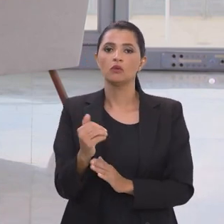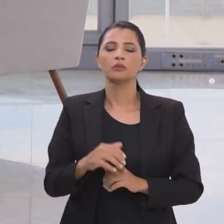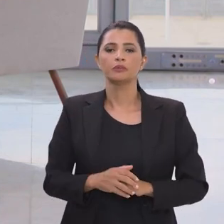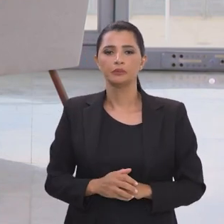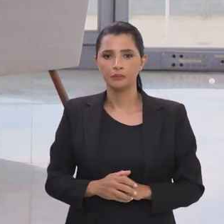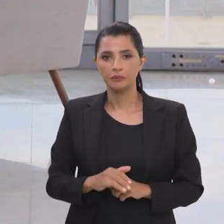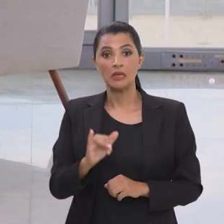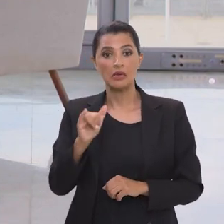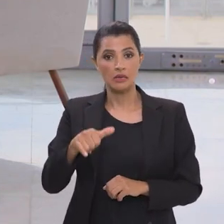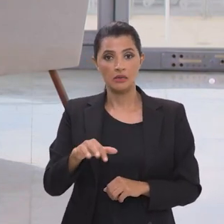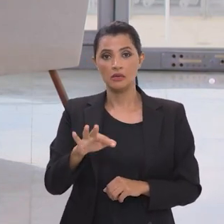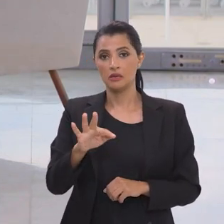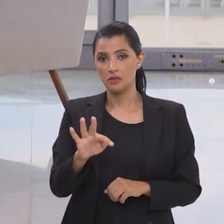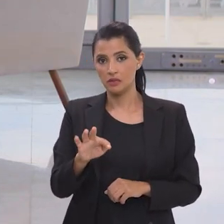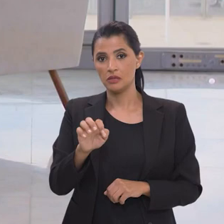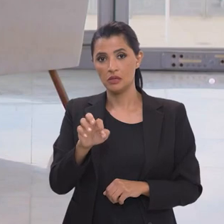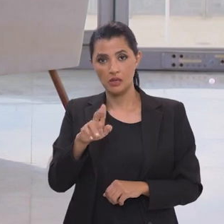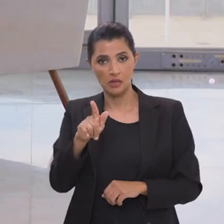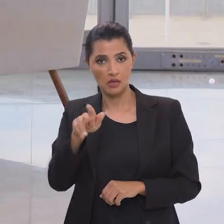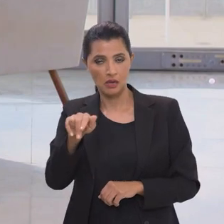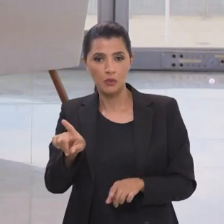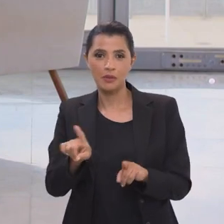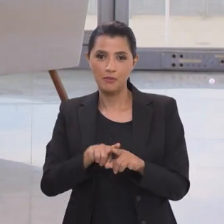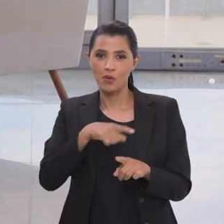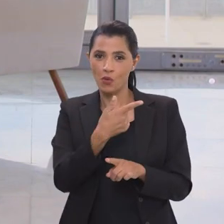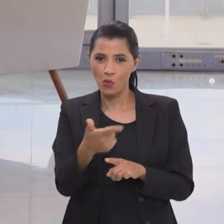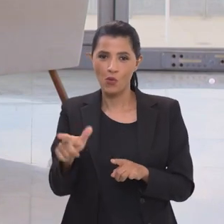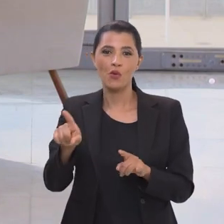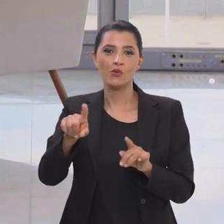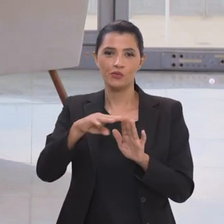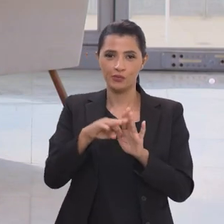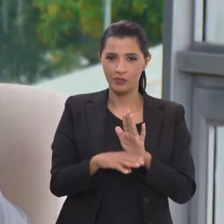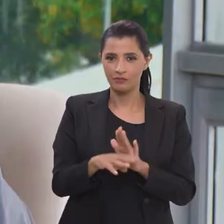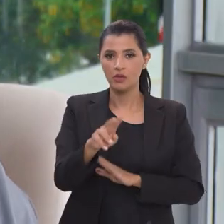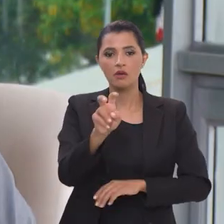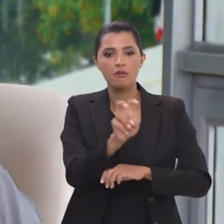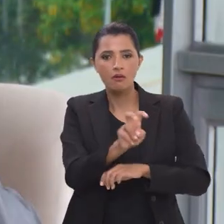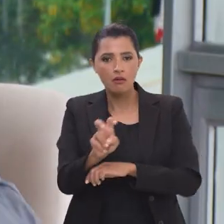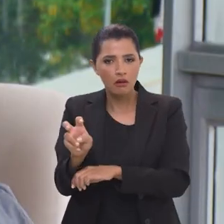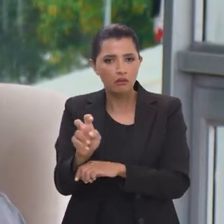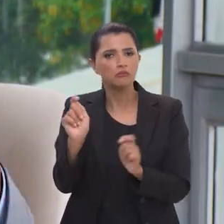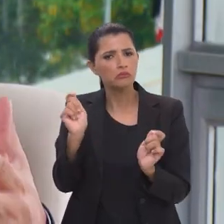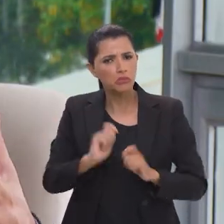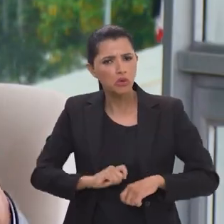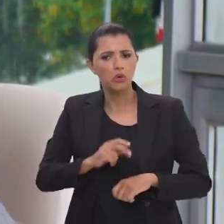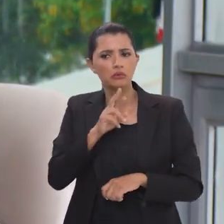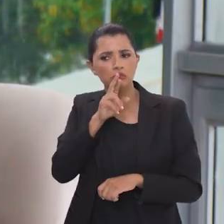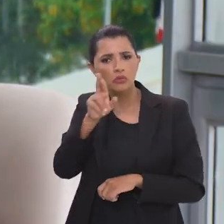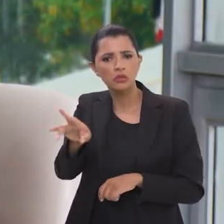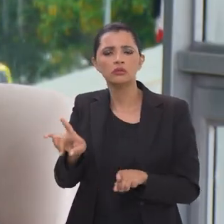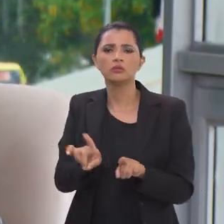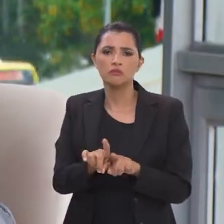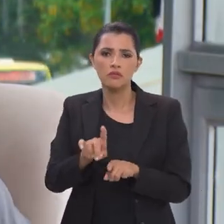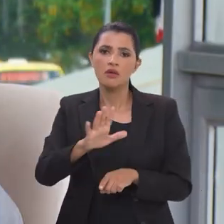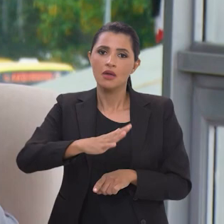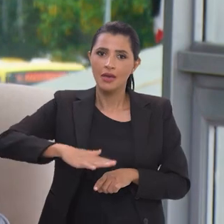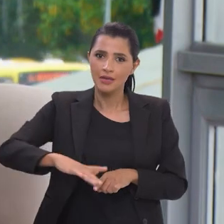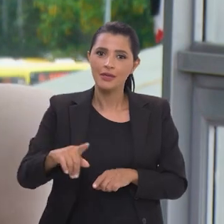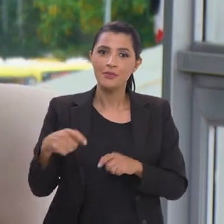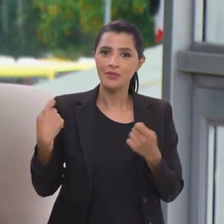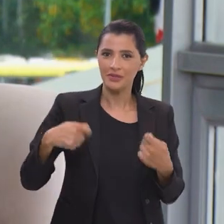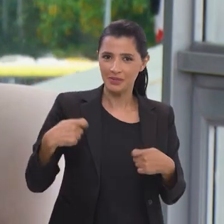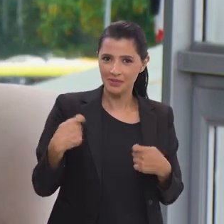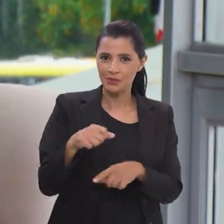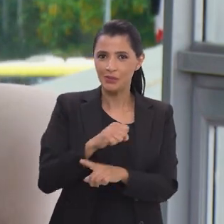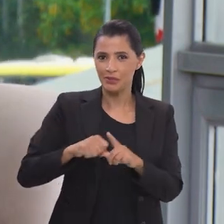o programa das creches, né, para que efetivamente a possa dar uma resposta também a esse